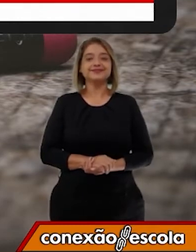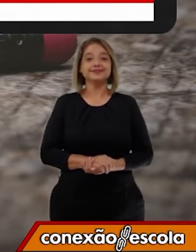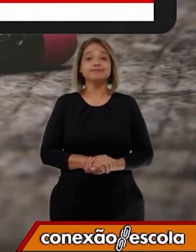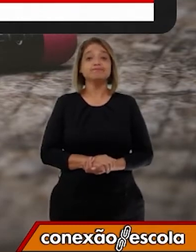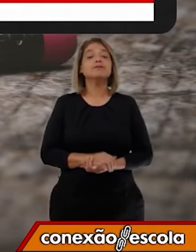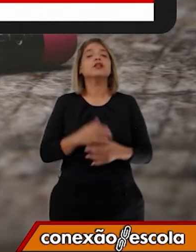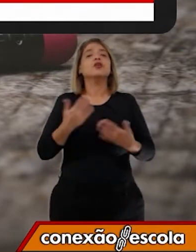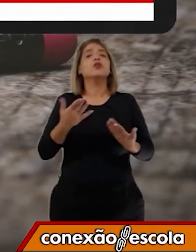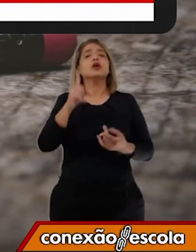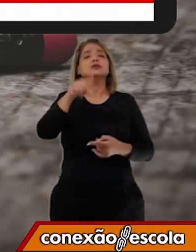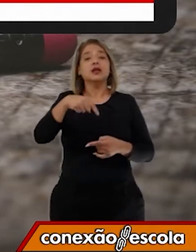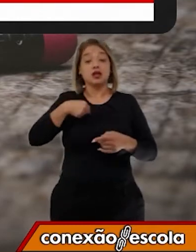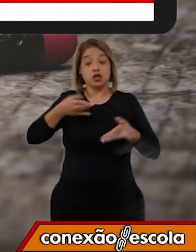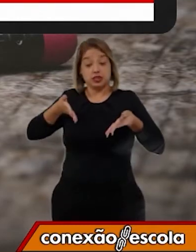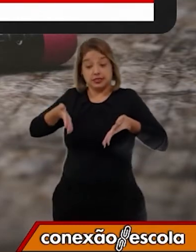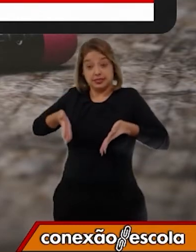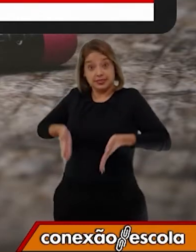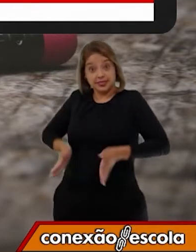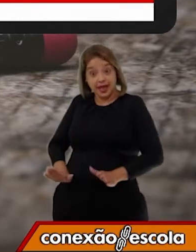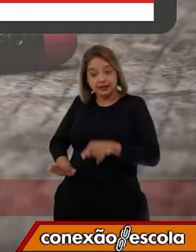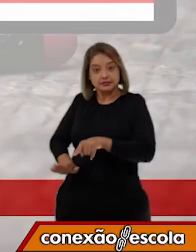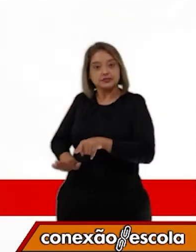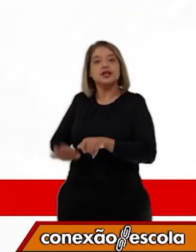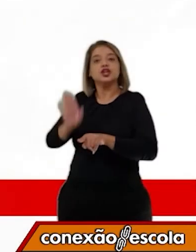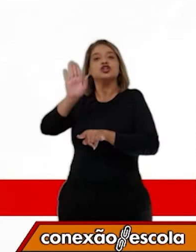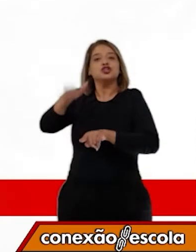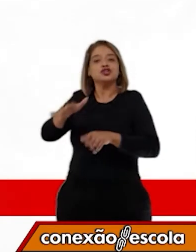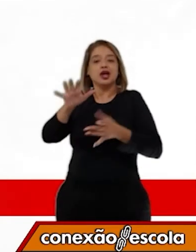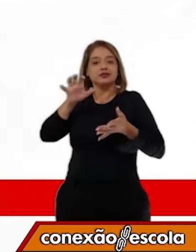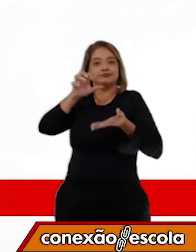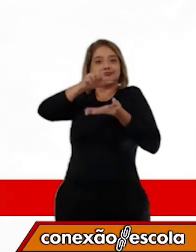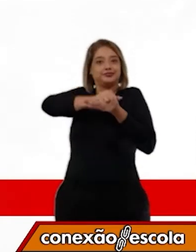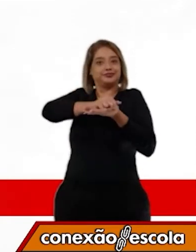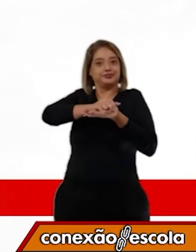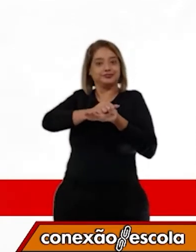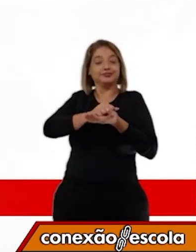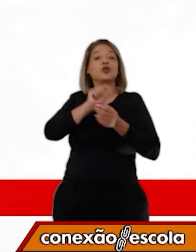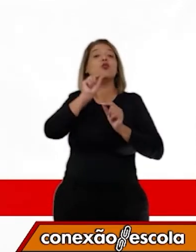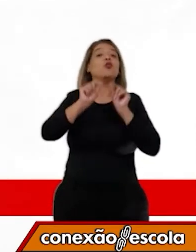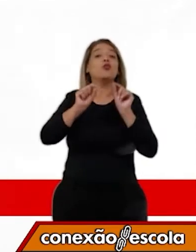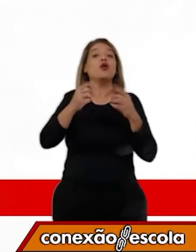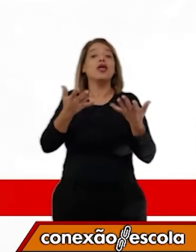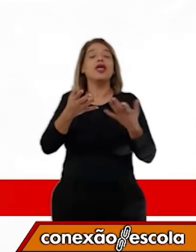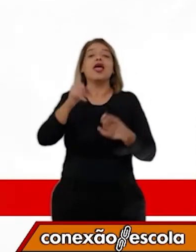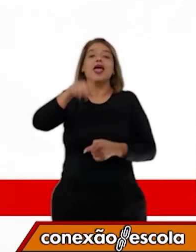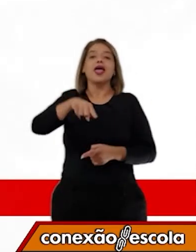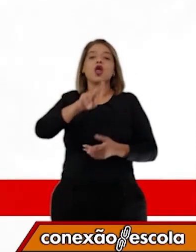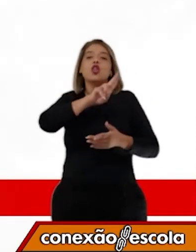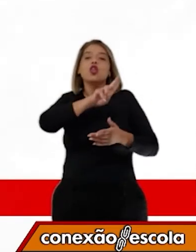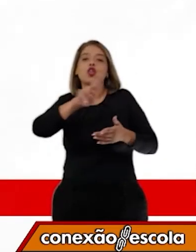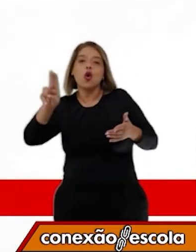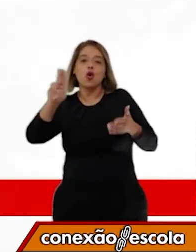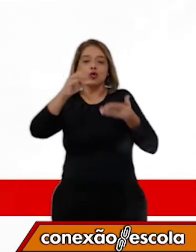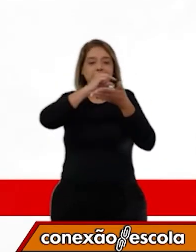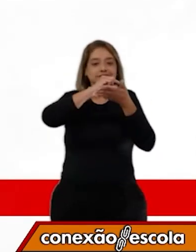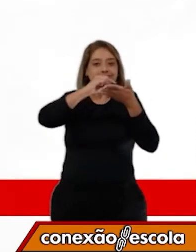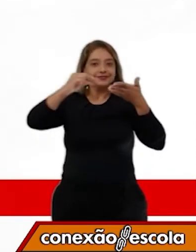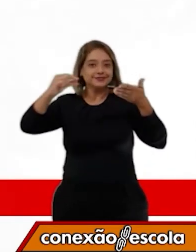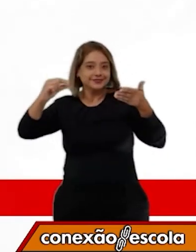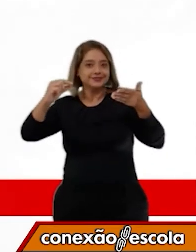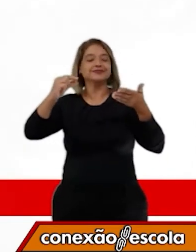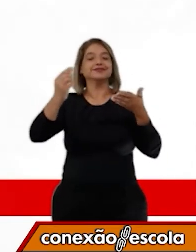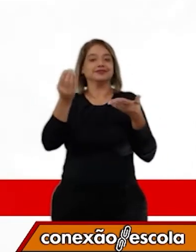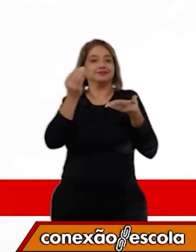Quando um bebê nasce, logo ele é registrado. Ou seja, anotam o nome da